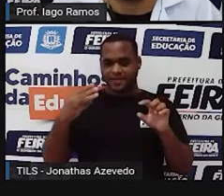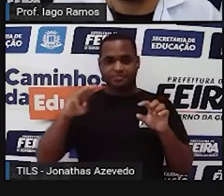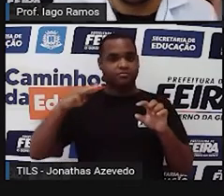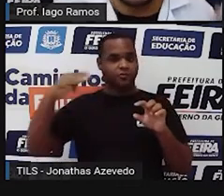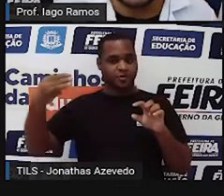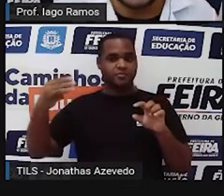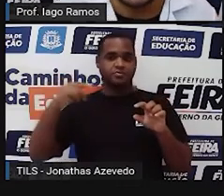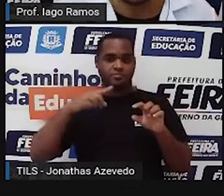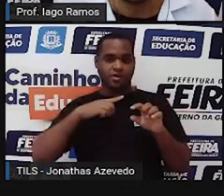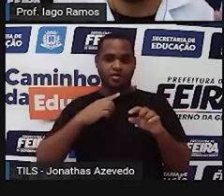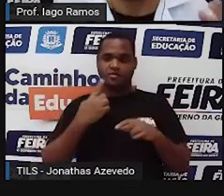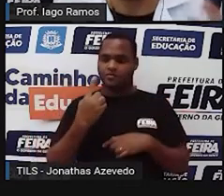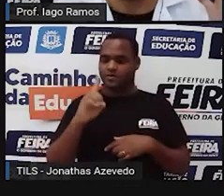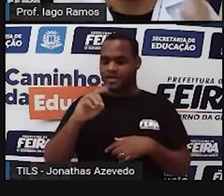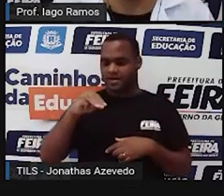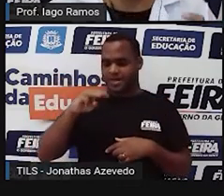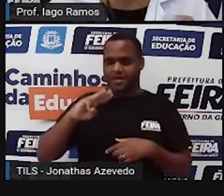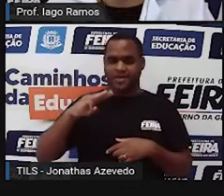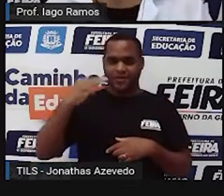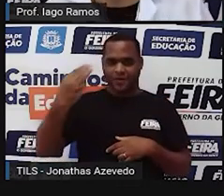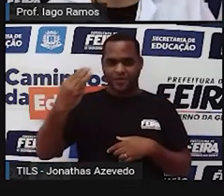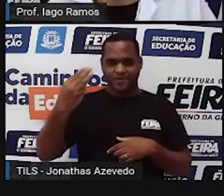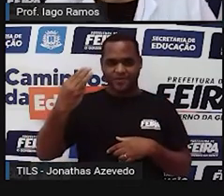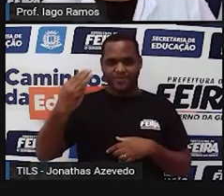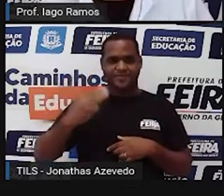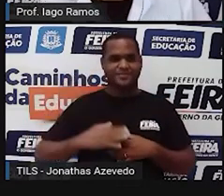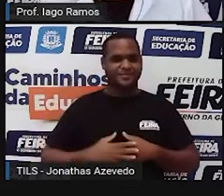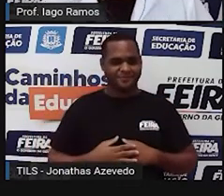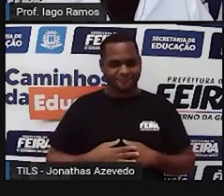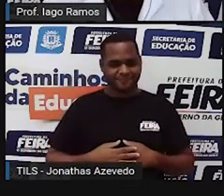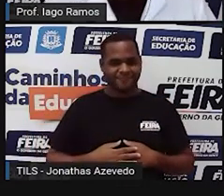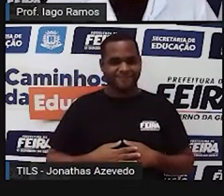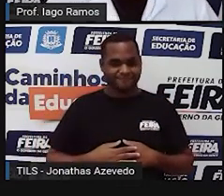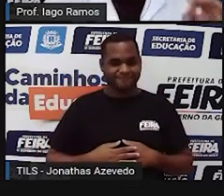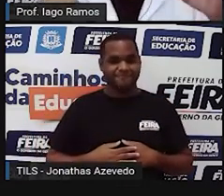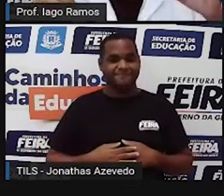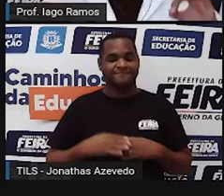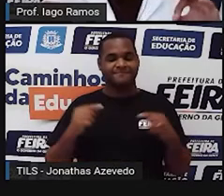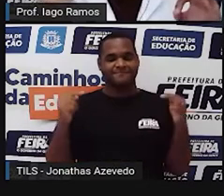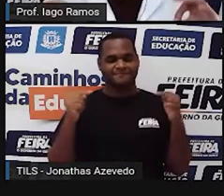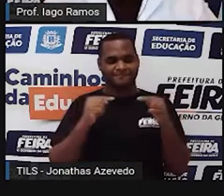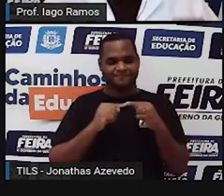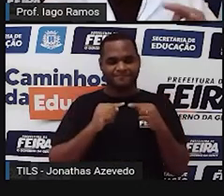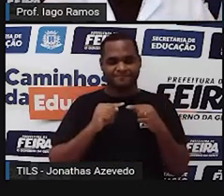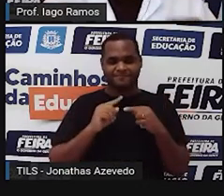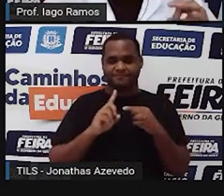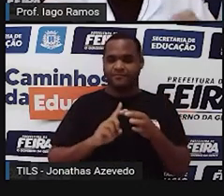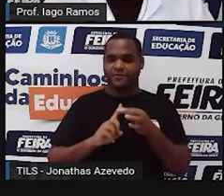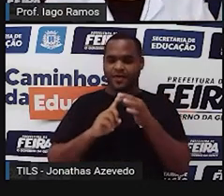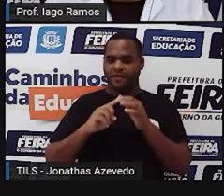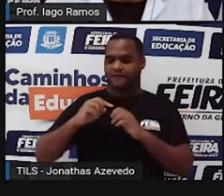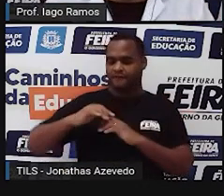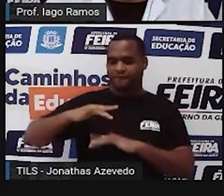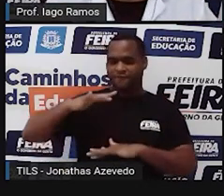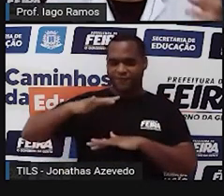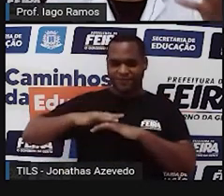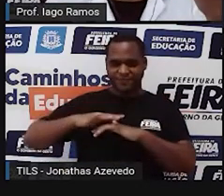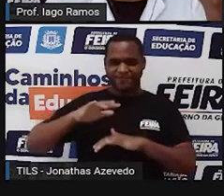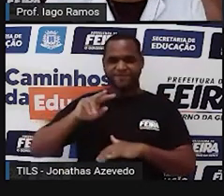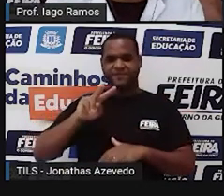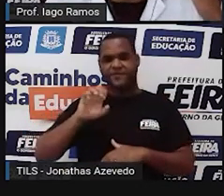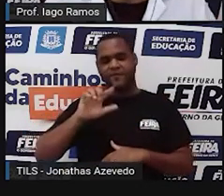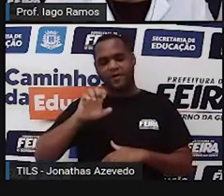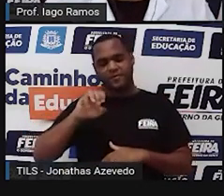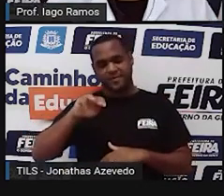metros cúbicos e um decímetro cúbico, né? Isso aí são unidades de volume, como a gente